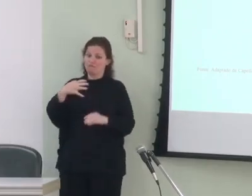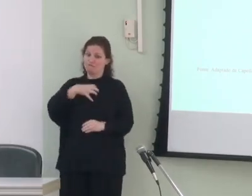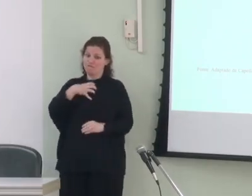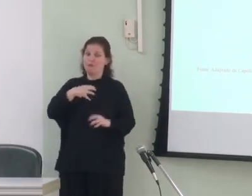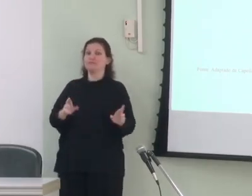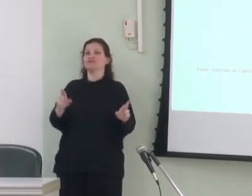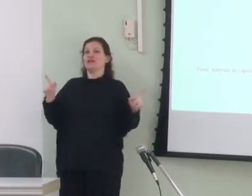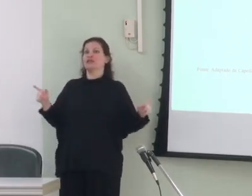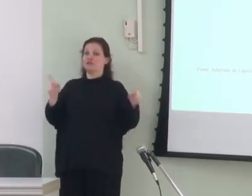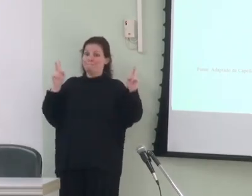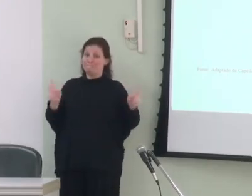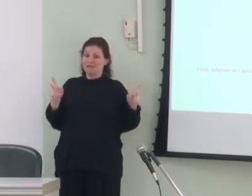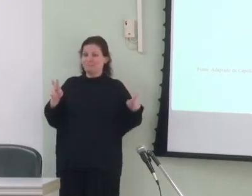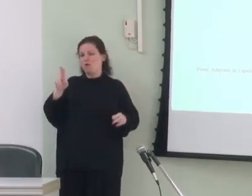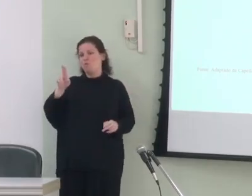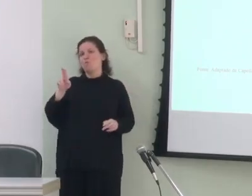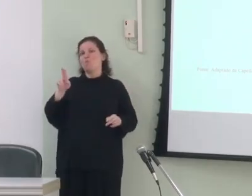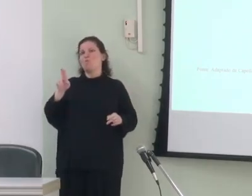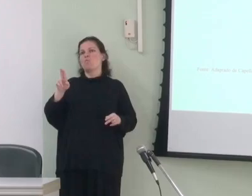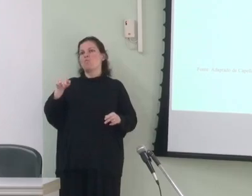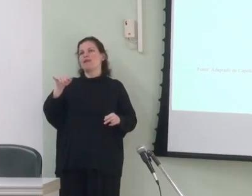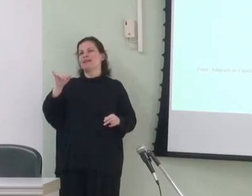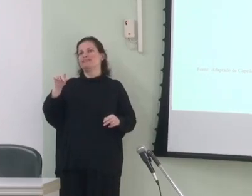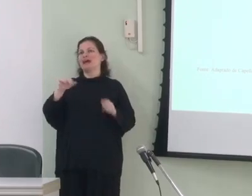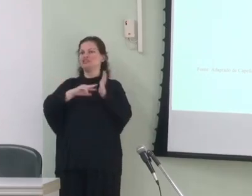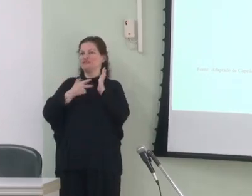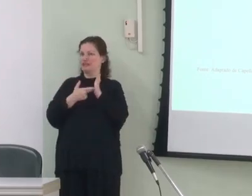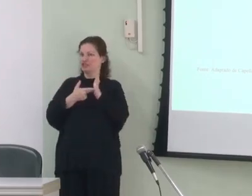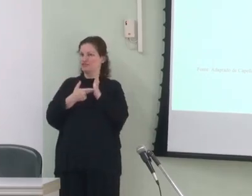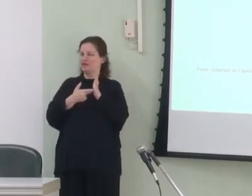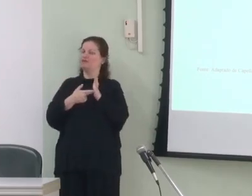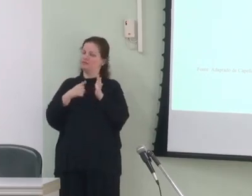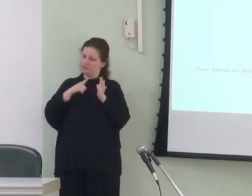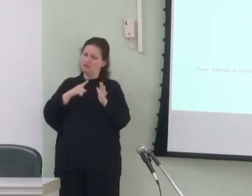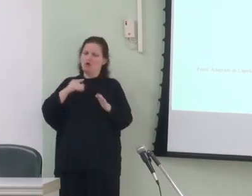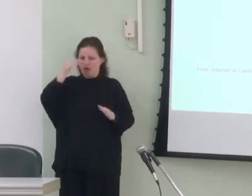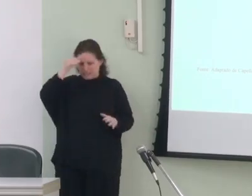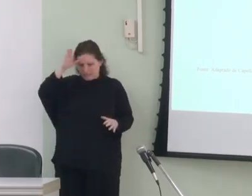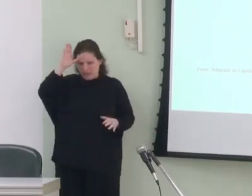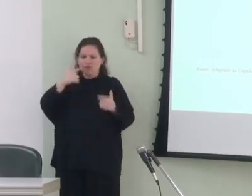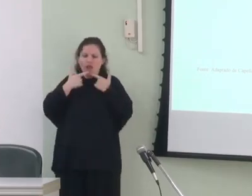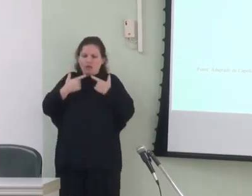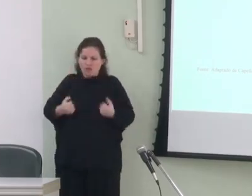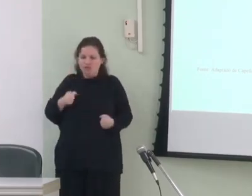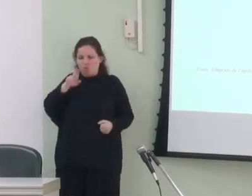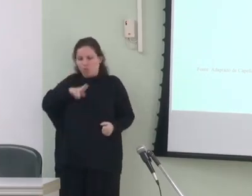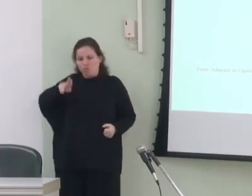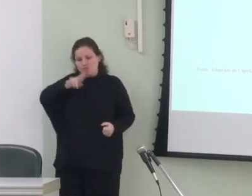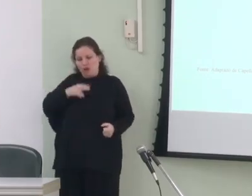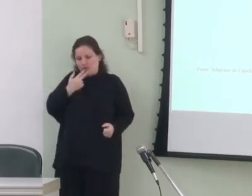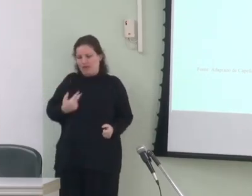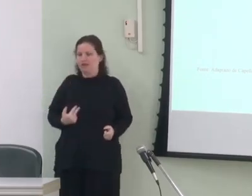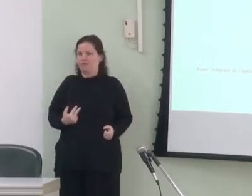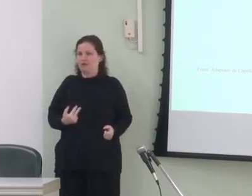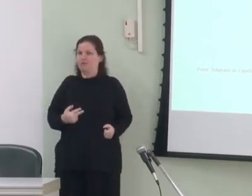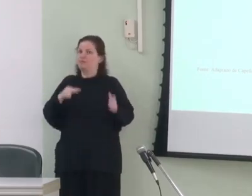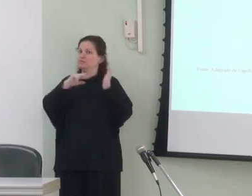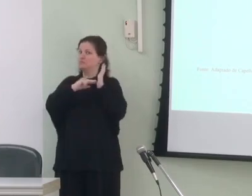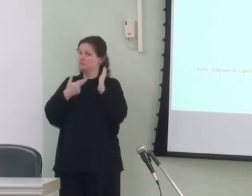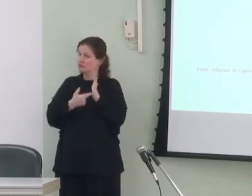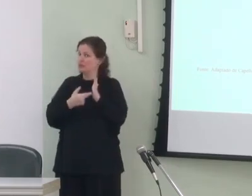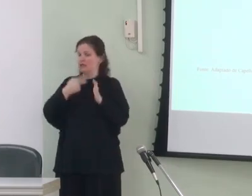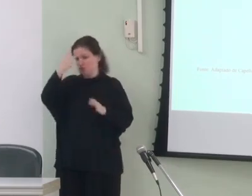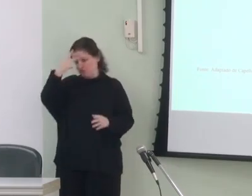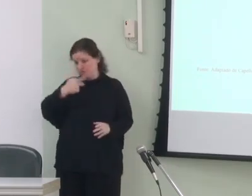diferentes de uma mesma unidade significativa o que também é parte do conhecimento linguístico dos usuários da língua ou seja